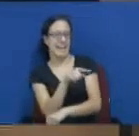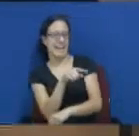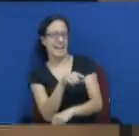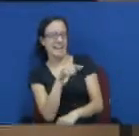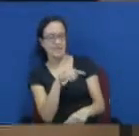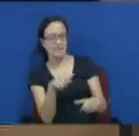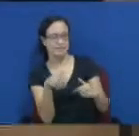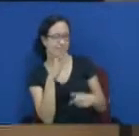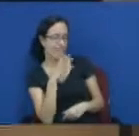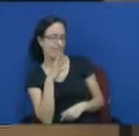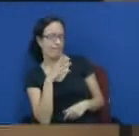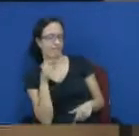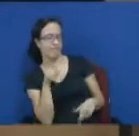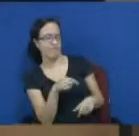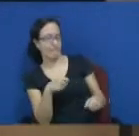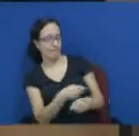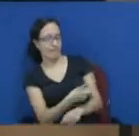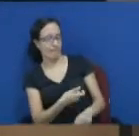inversão.